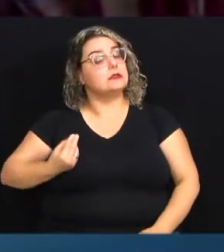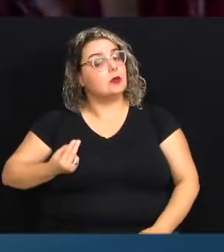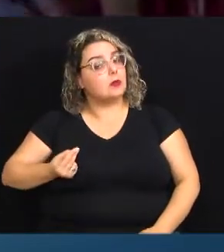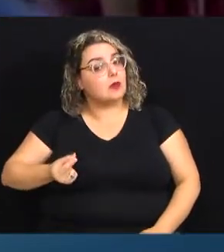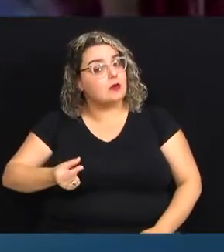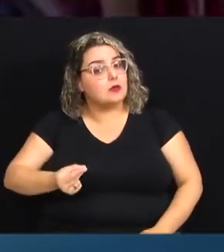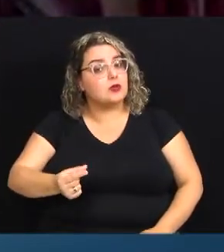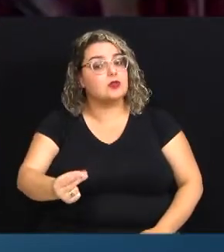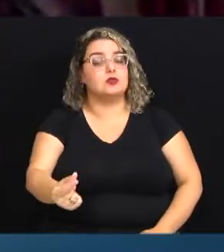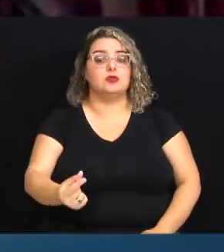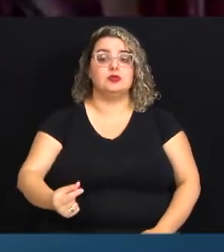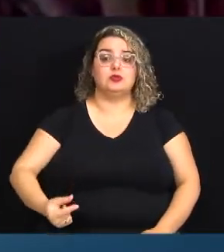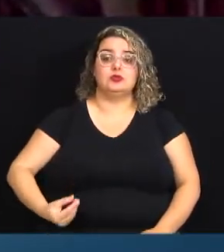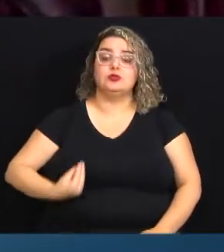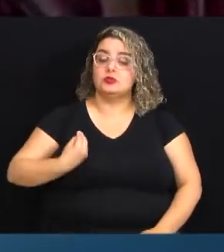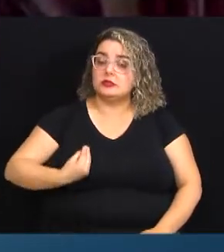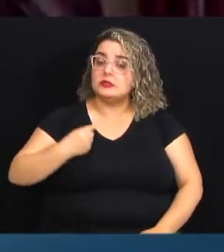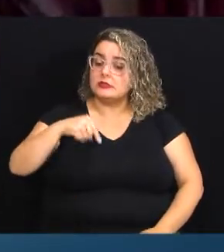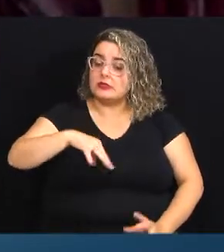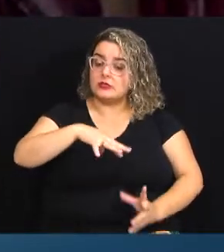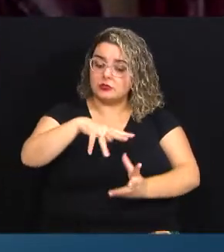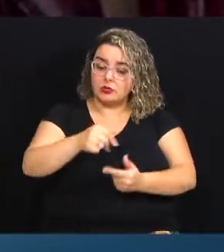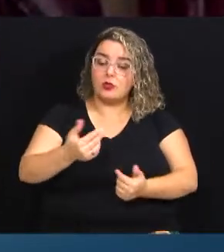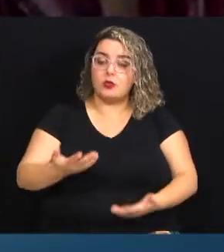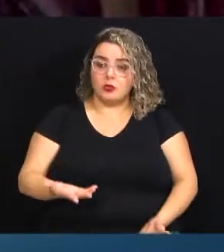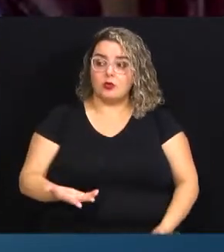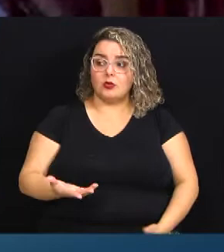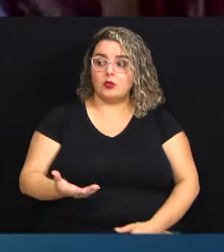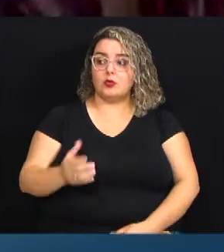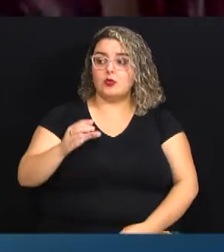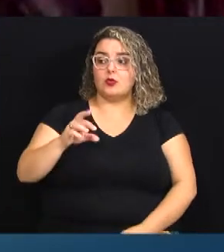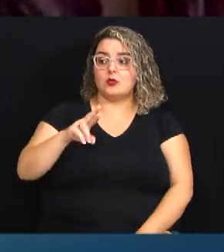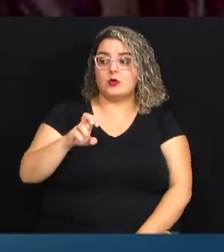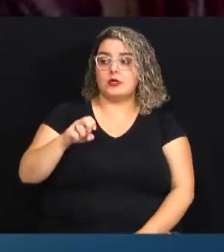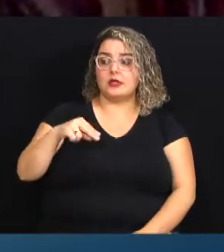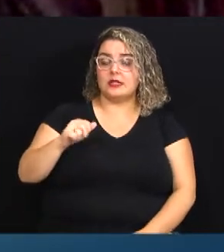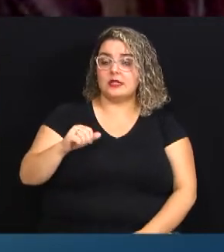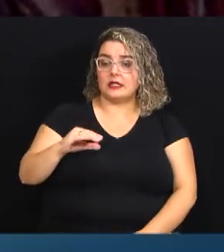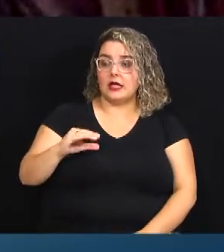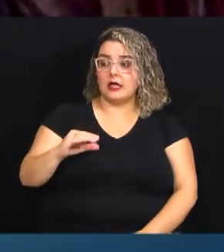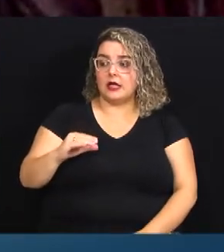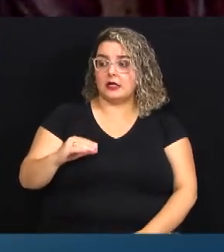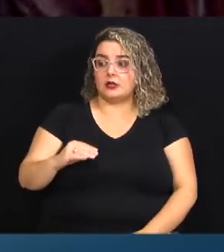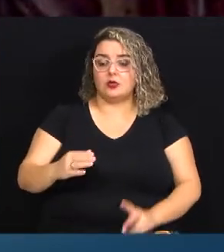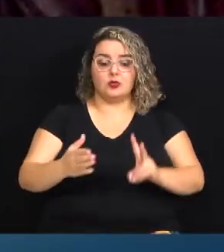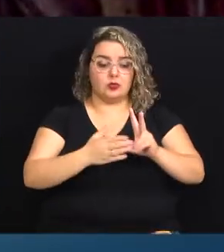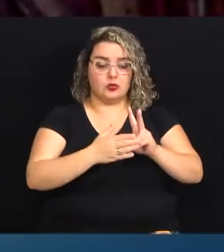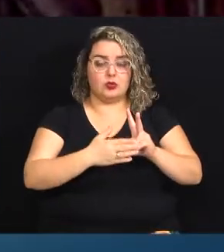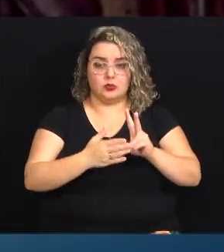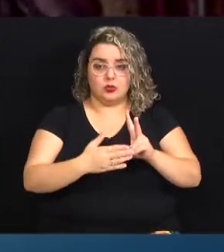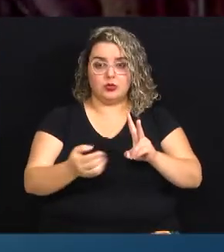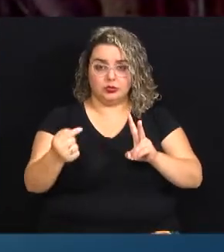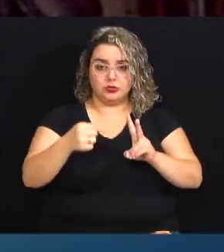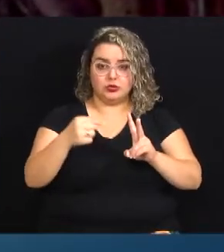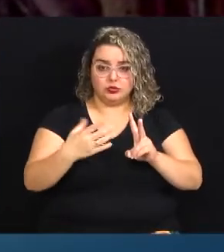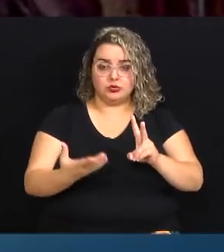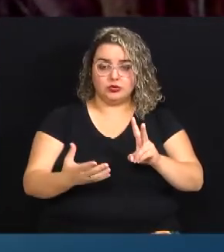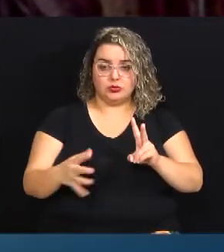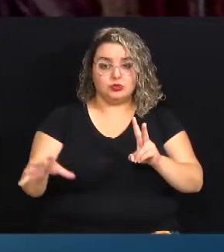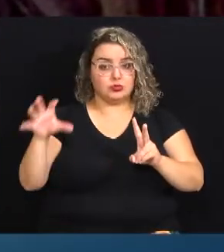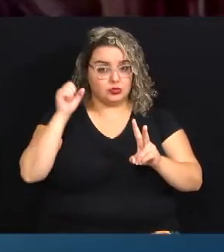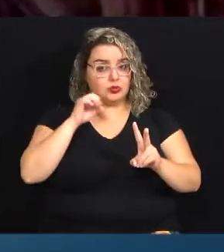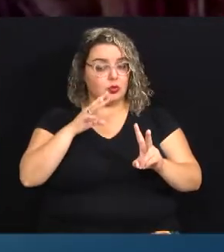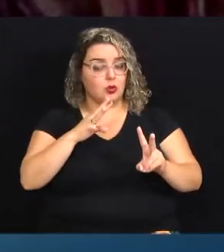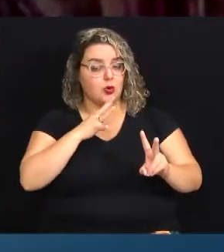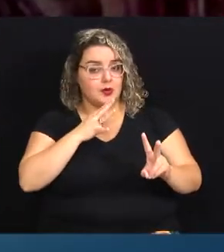nossa sobrevivência nesse planeta, como diz o Kremak, aquele indígena que muita gente que está nos escutando